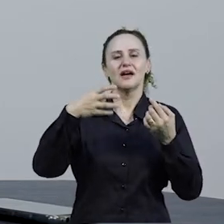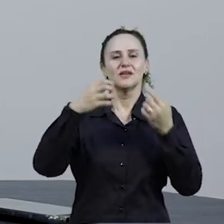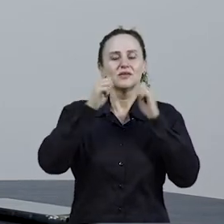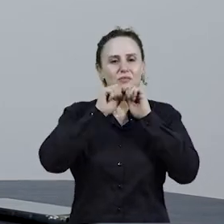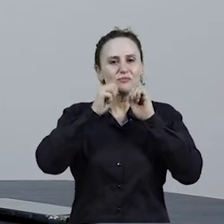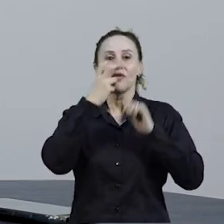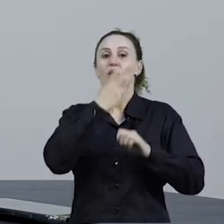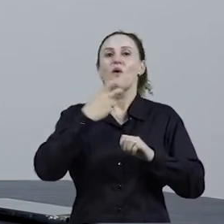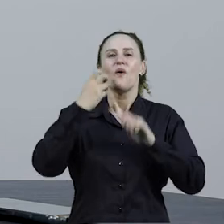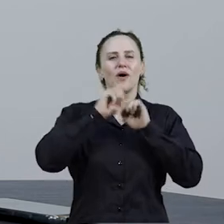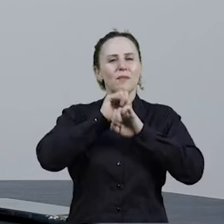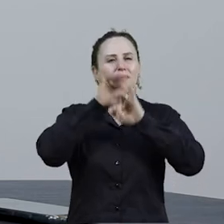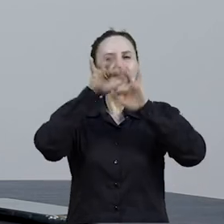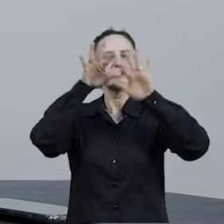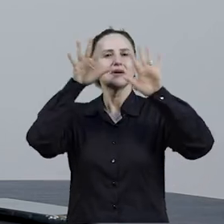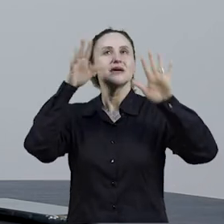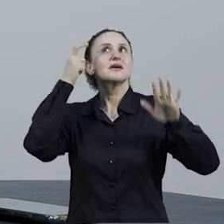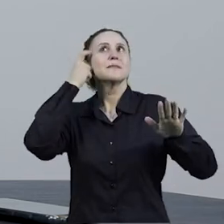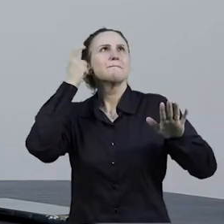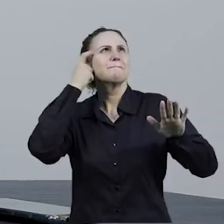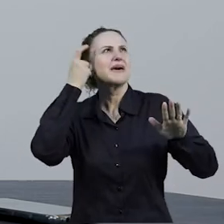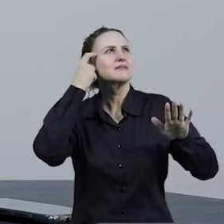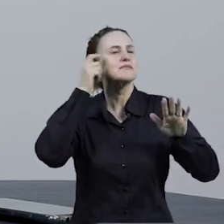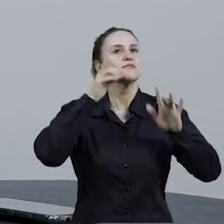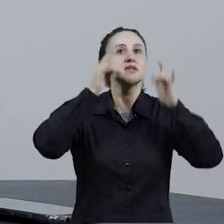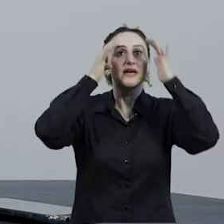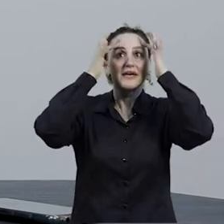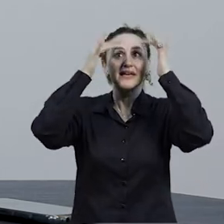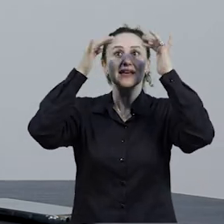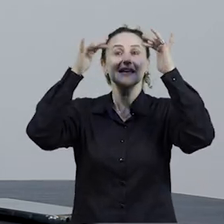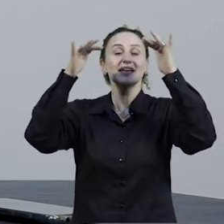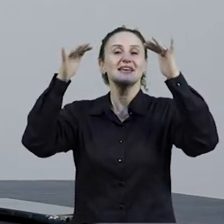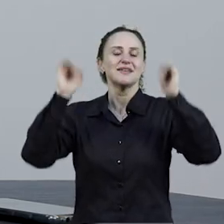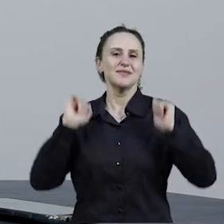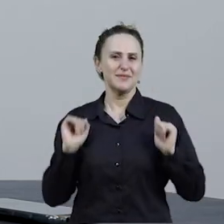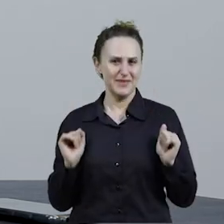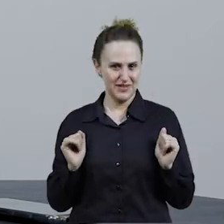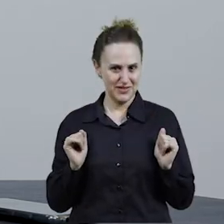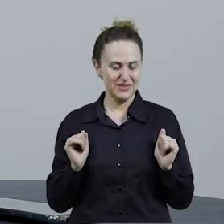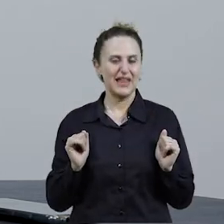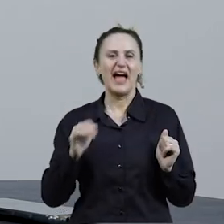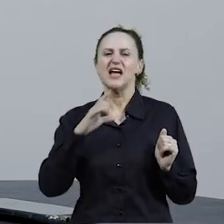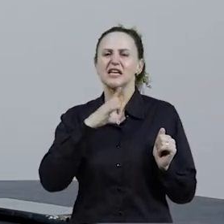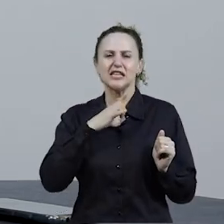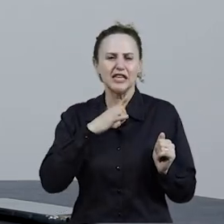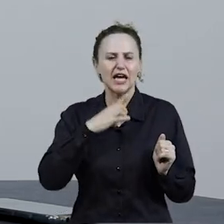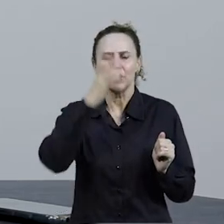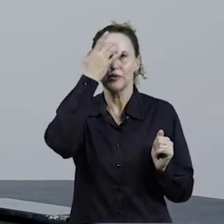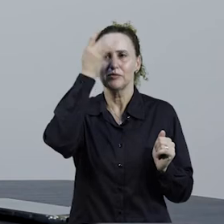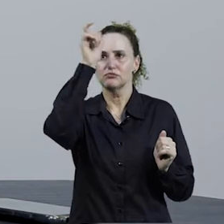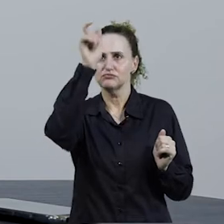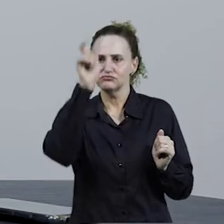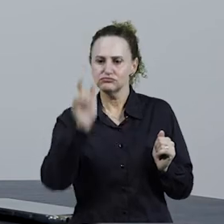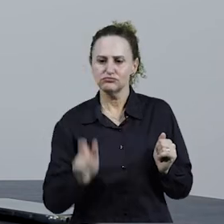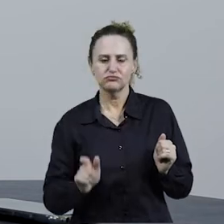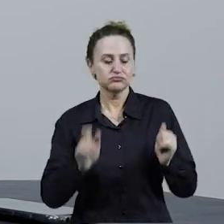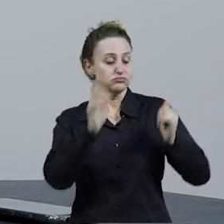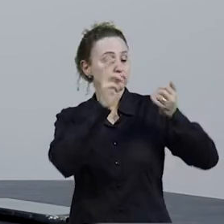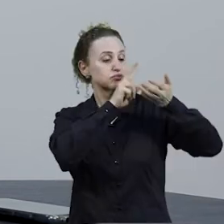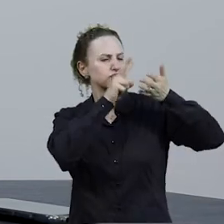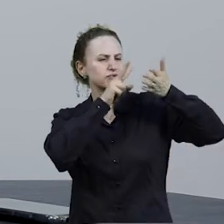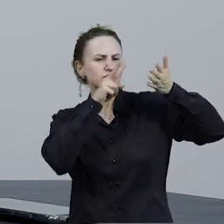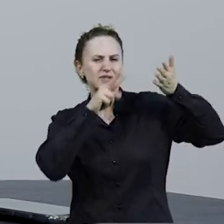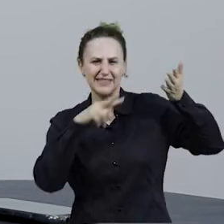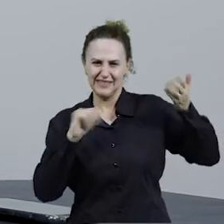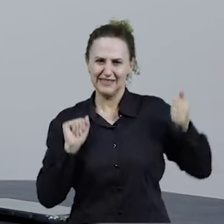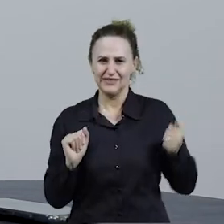planejamento, de pensar um texto que vai circular, que vai atingir, que tem um leitor, né? Que o aluno seja sujeito